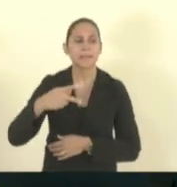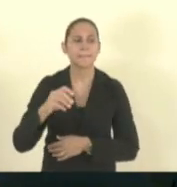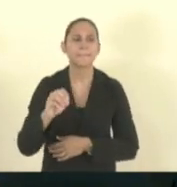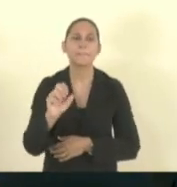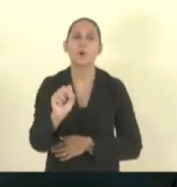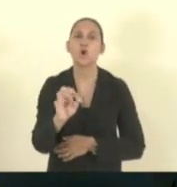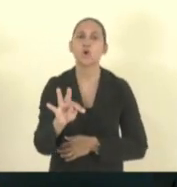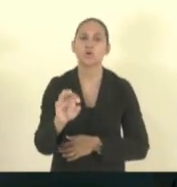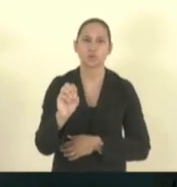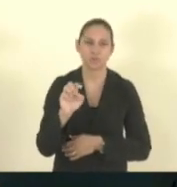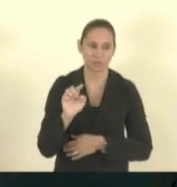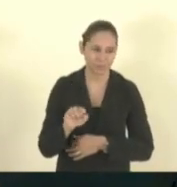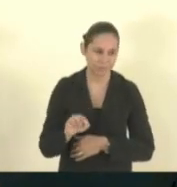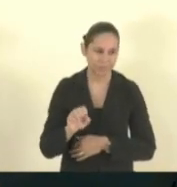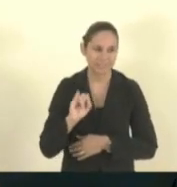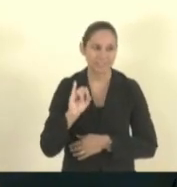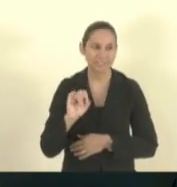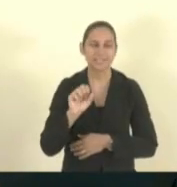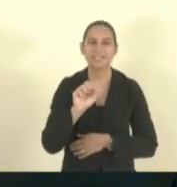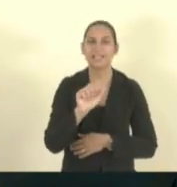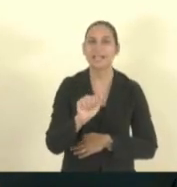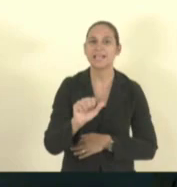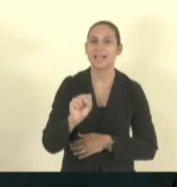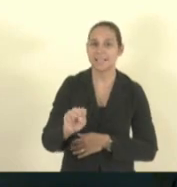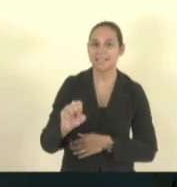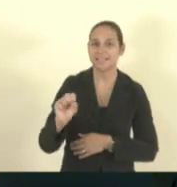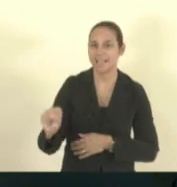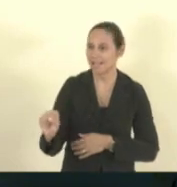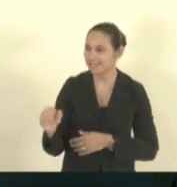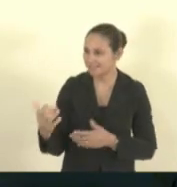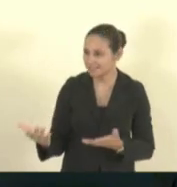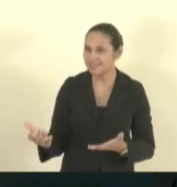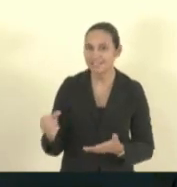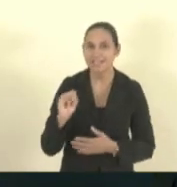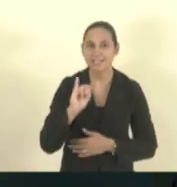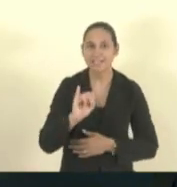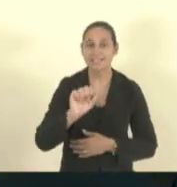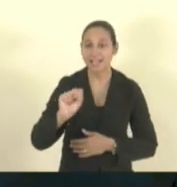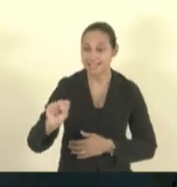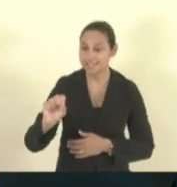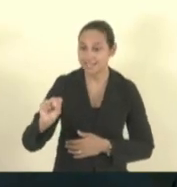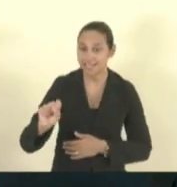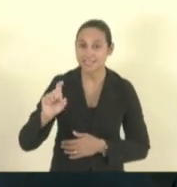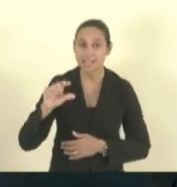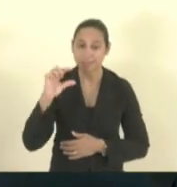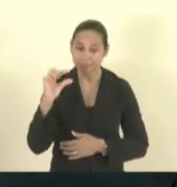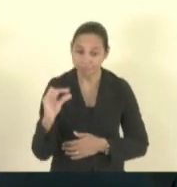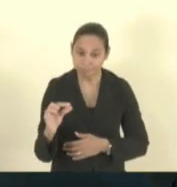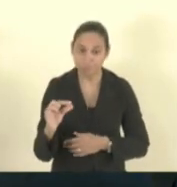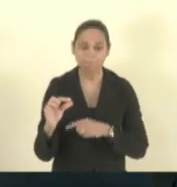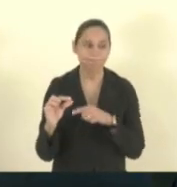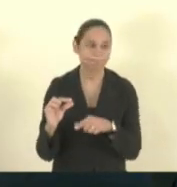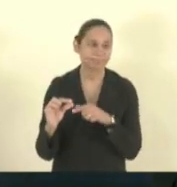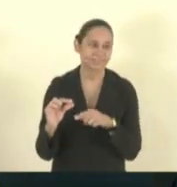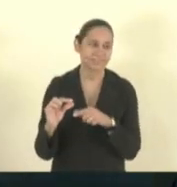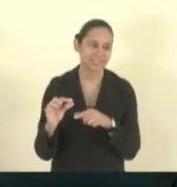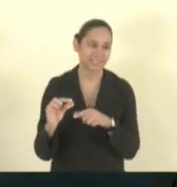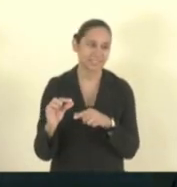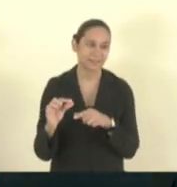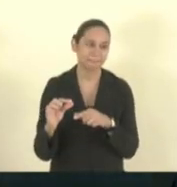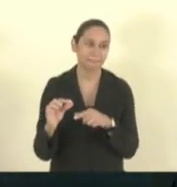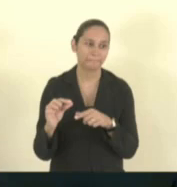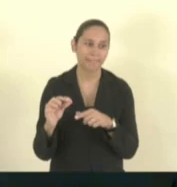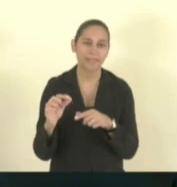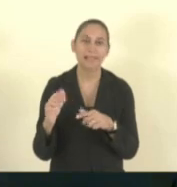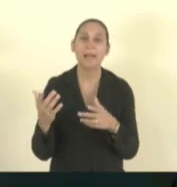o ISS cortado para essas crianças poxa o ISS é um é até baixo não é não vai não vai resolver mas